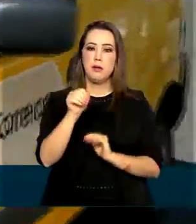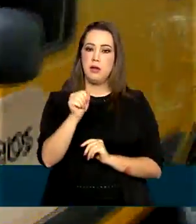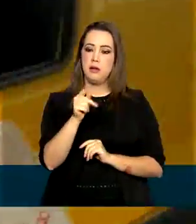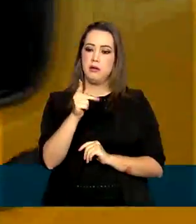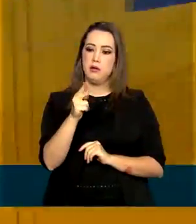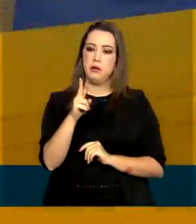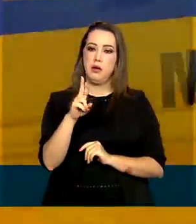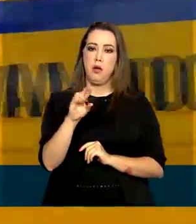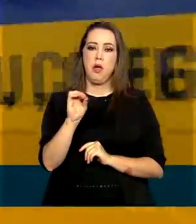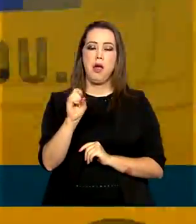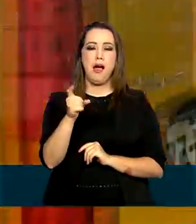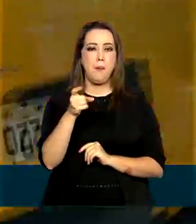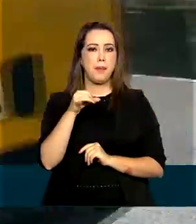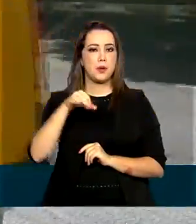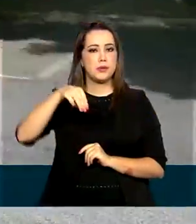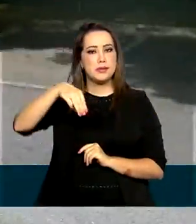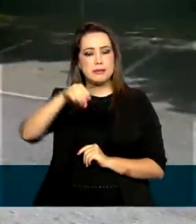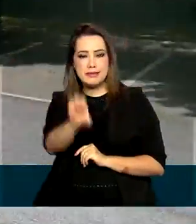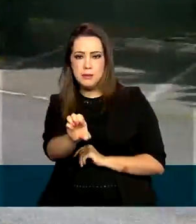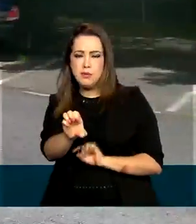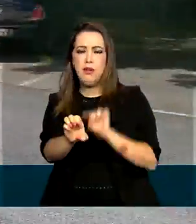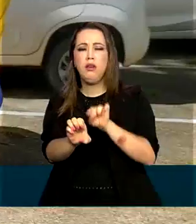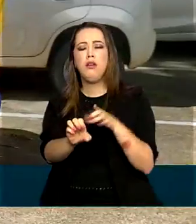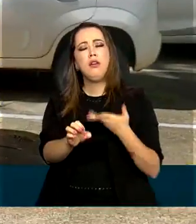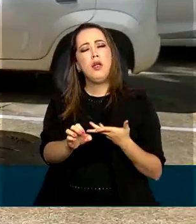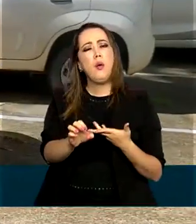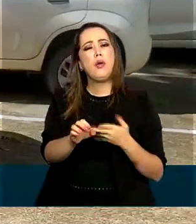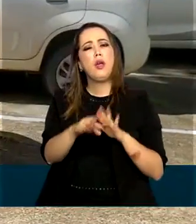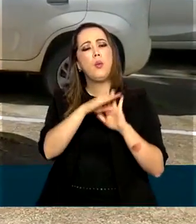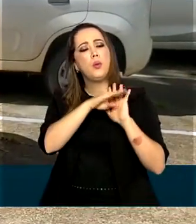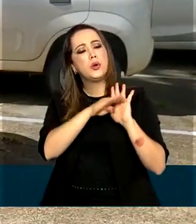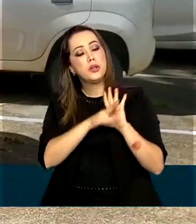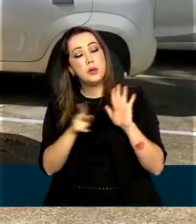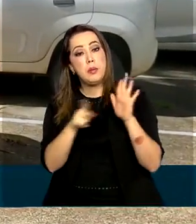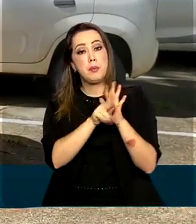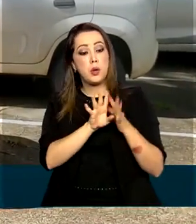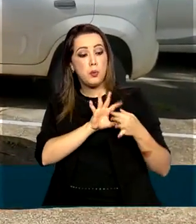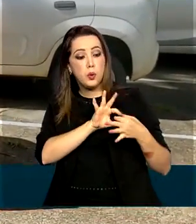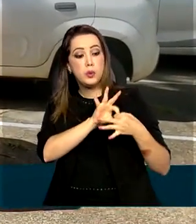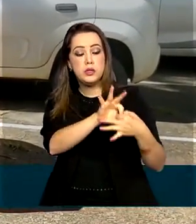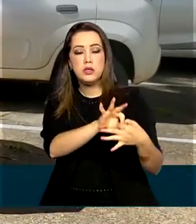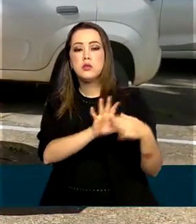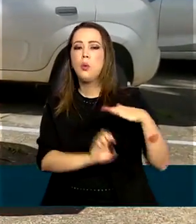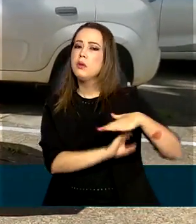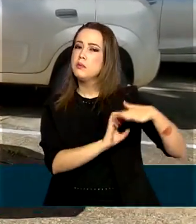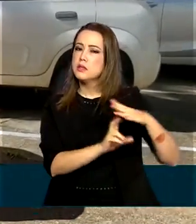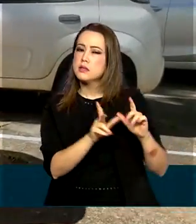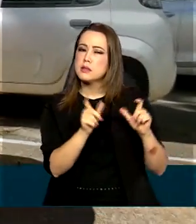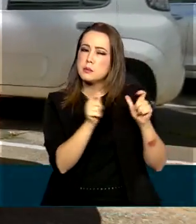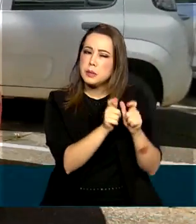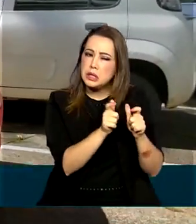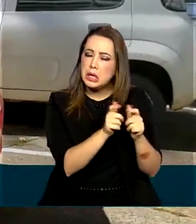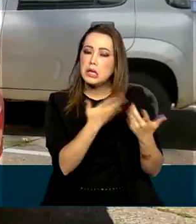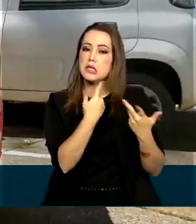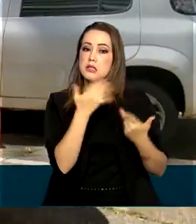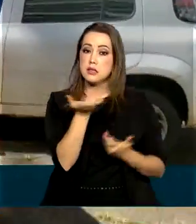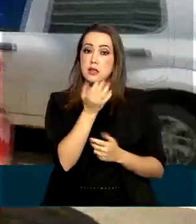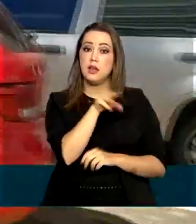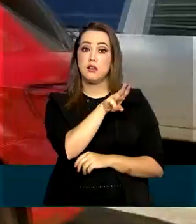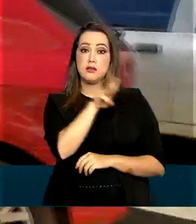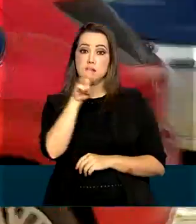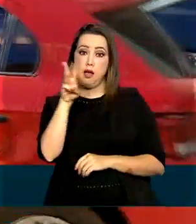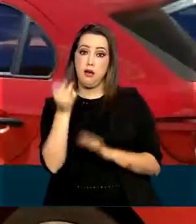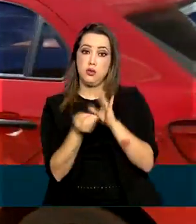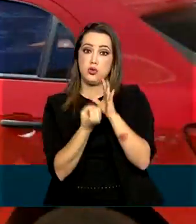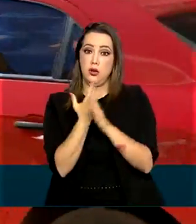de soluções para ajudar esses pequenos e médios empresários que queiram se reinventar e abrir uma loja virtual.